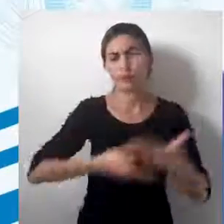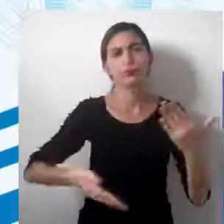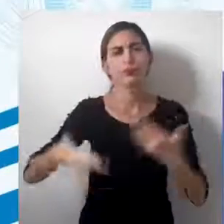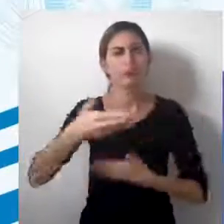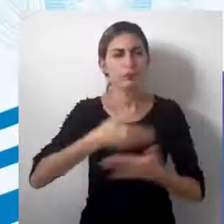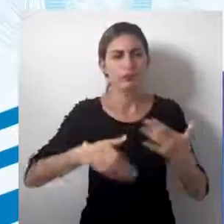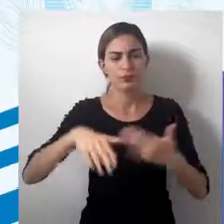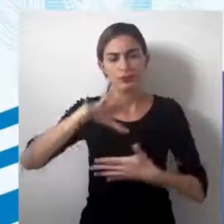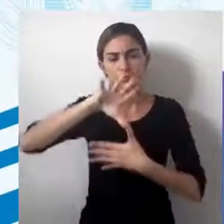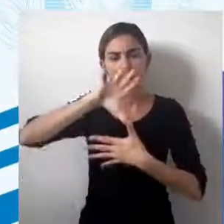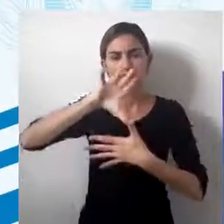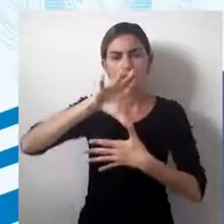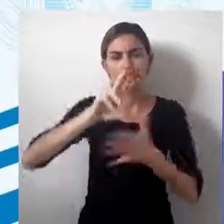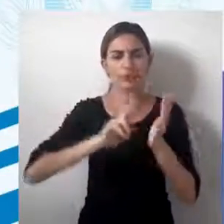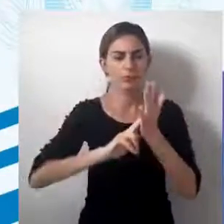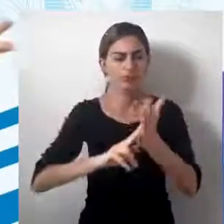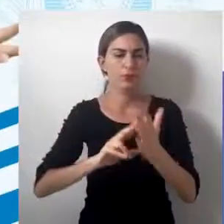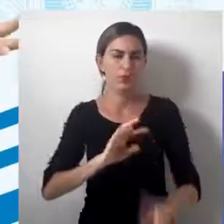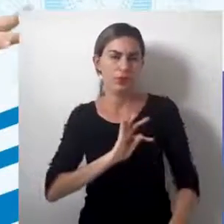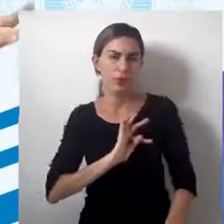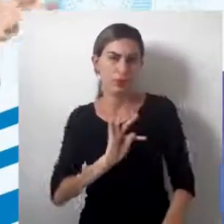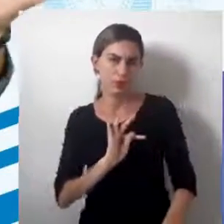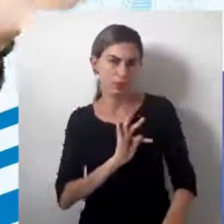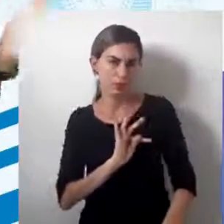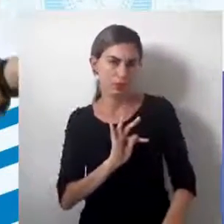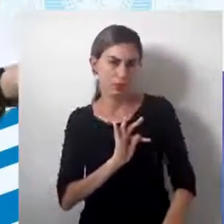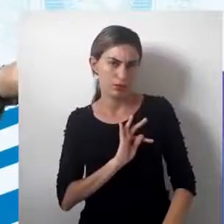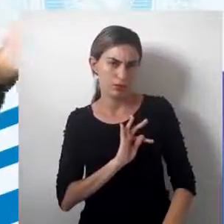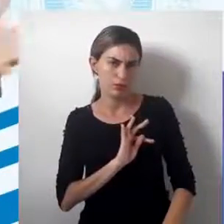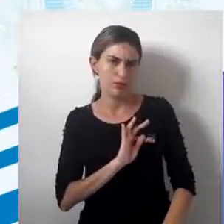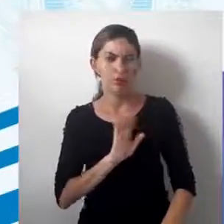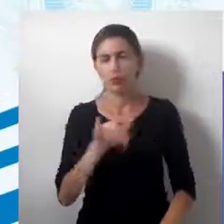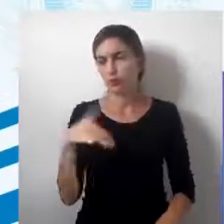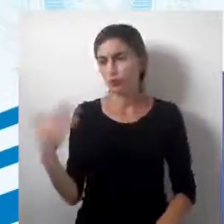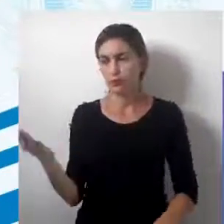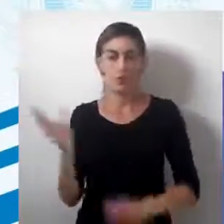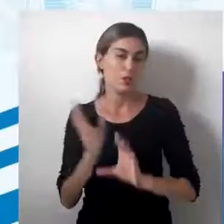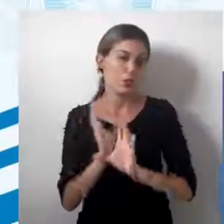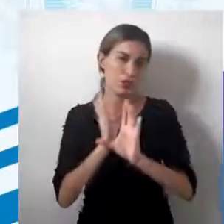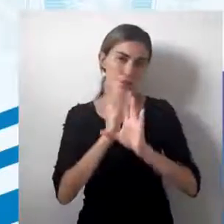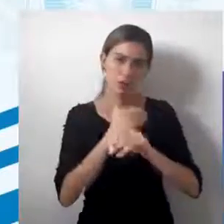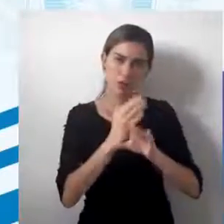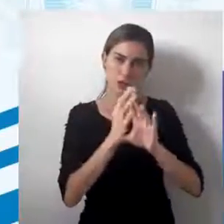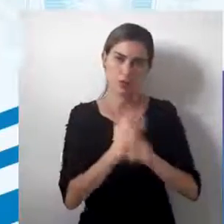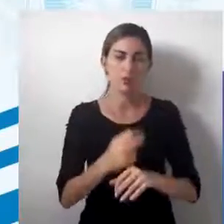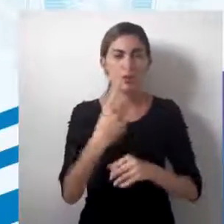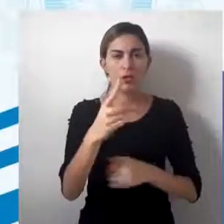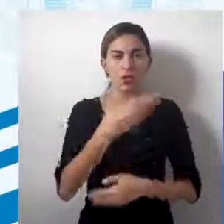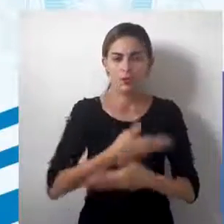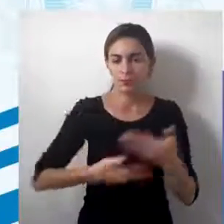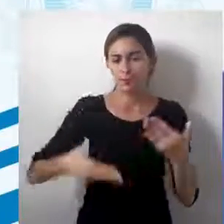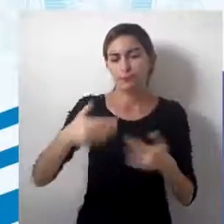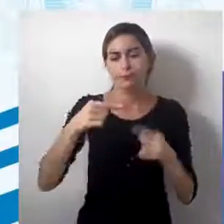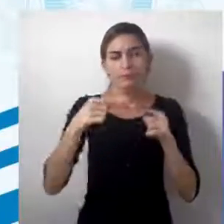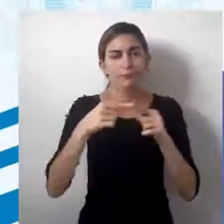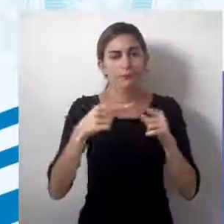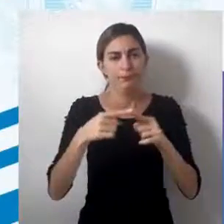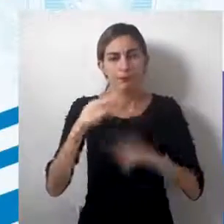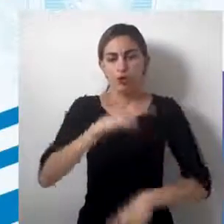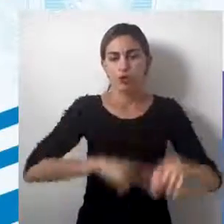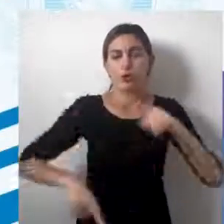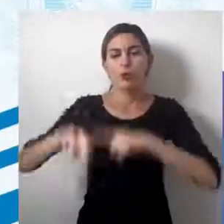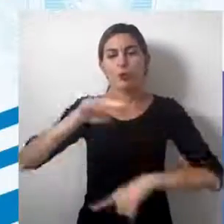da cartografia enquanto técnica, técnica de um lado e ciência, ela tem uma relação com